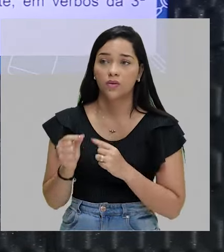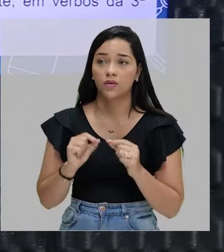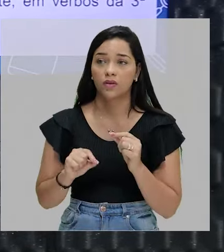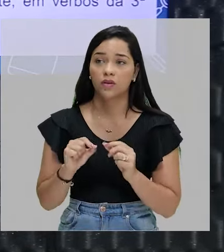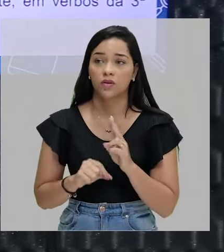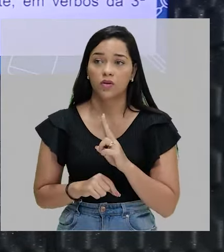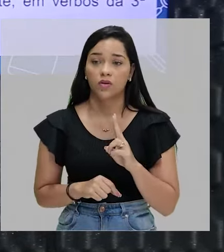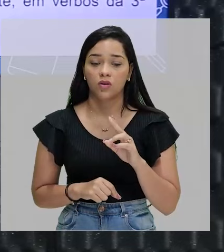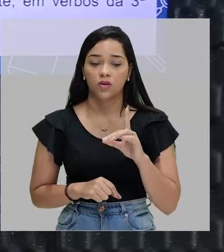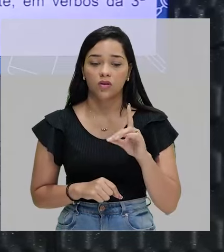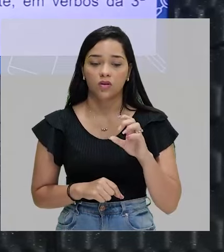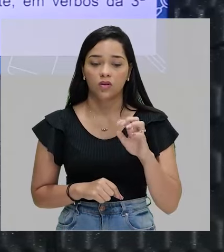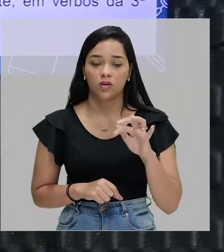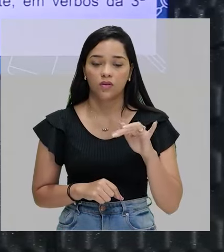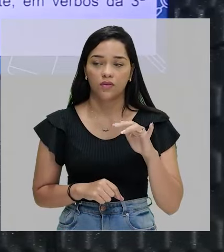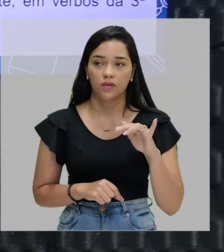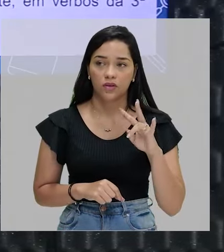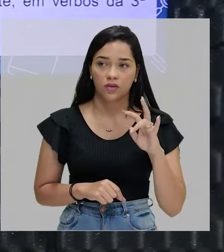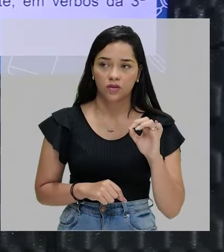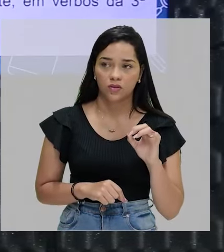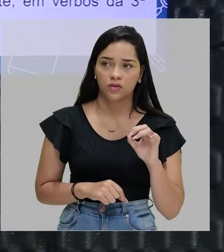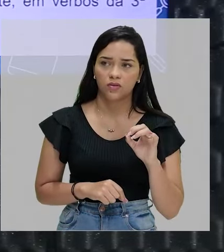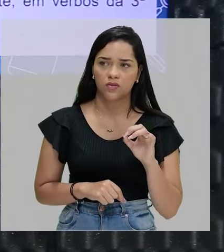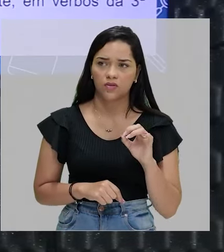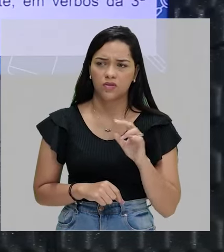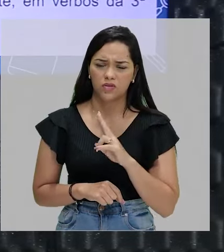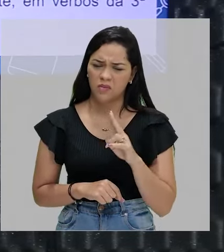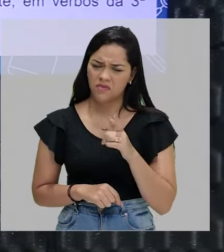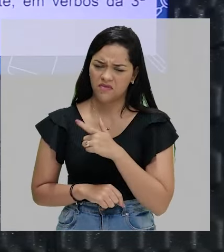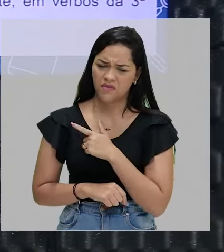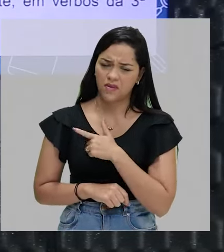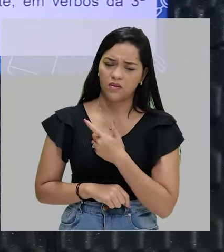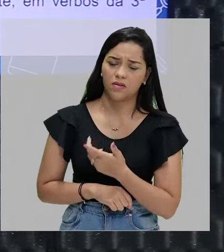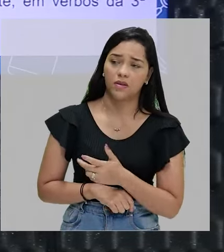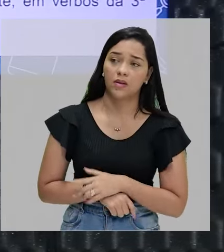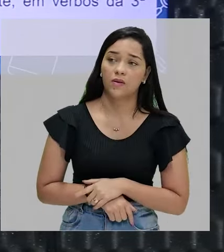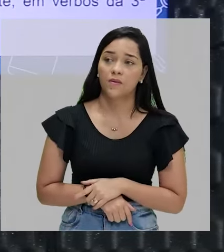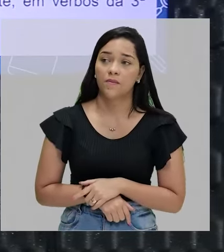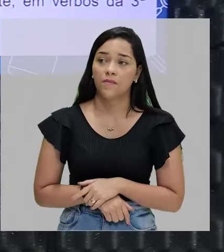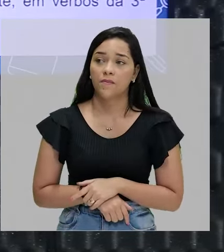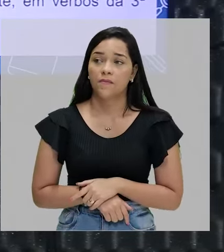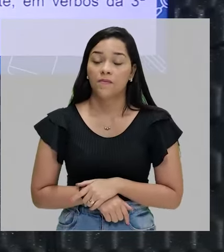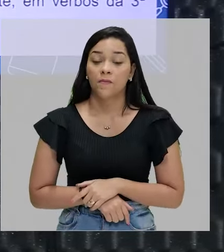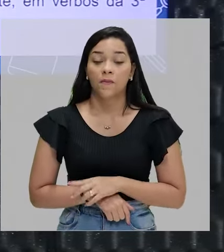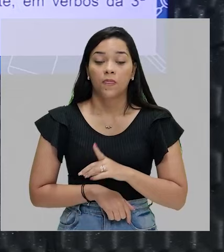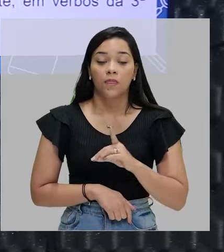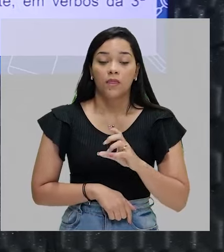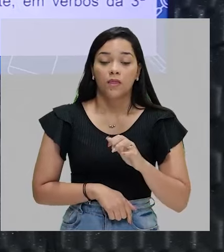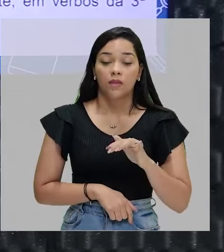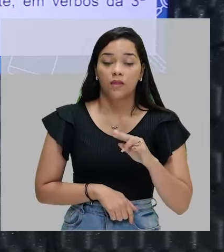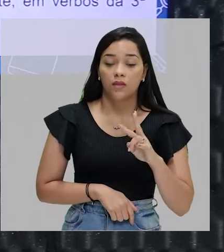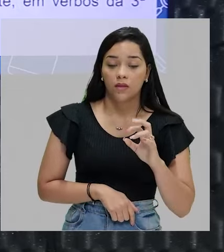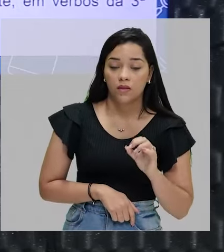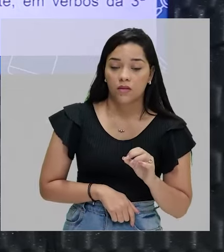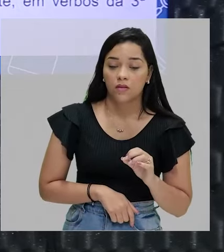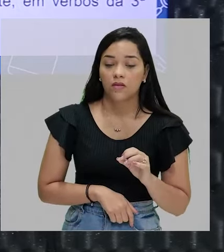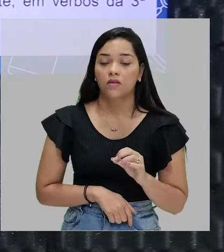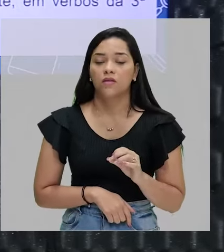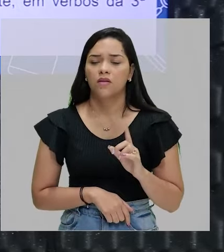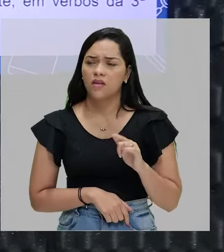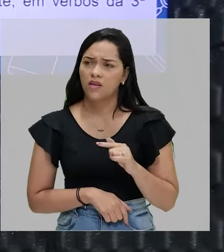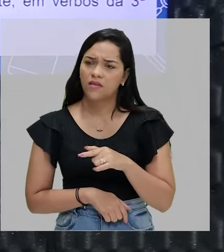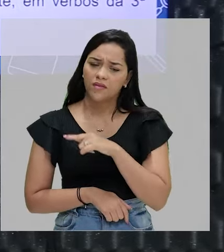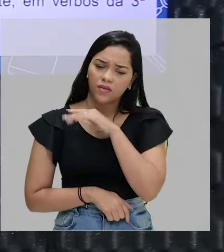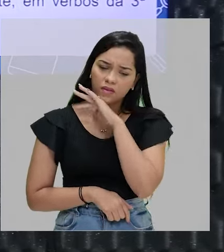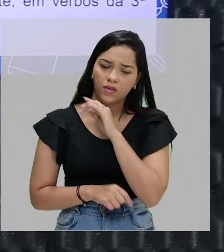eu vou chamá-los de defectivos, eu vou chamá-los de feio. Coitadinho, ele tem o nome feio, né? Então, a defectividade ocorre. Olha que coisa feia, hein?